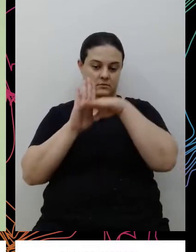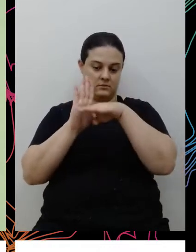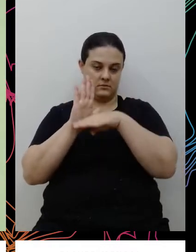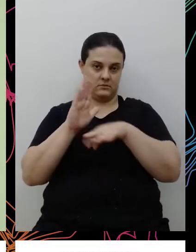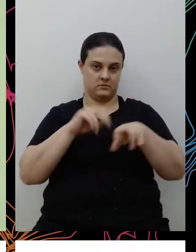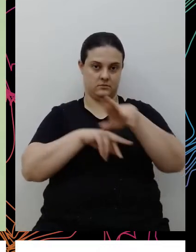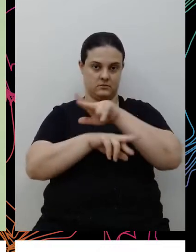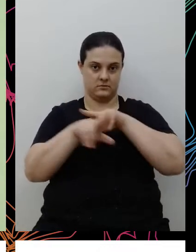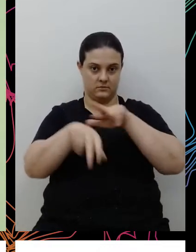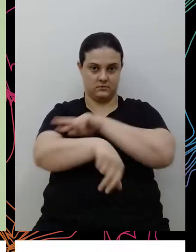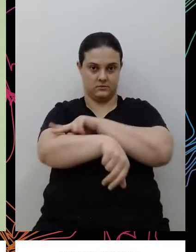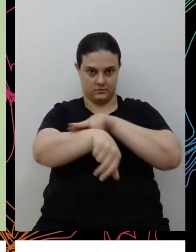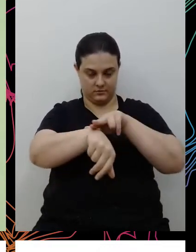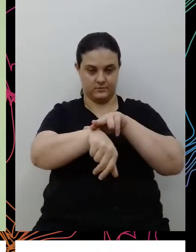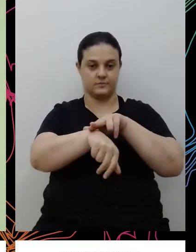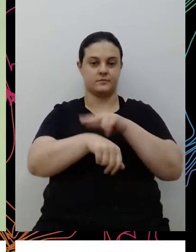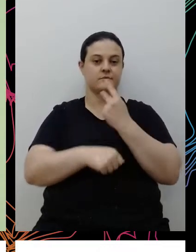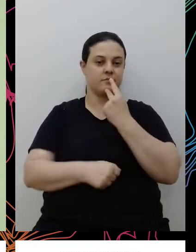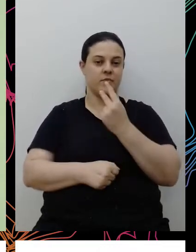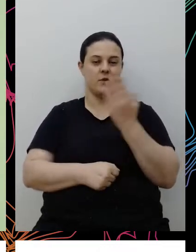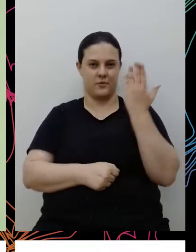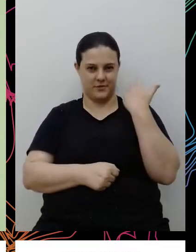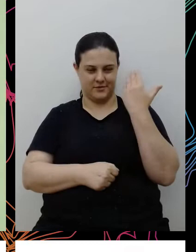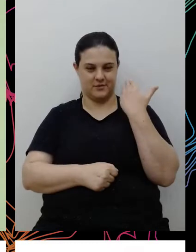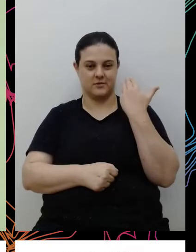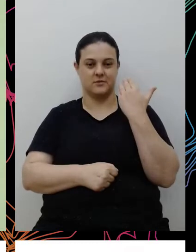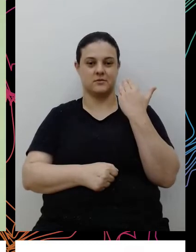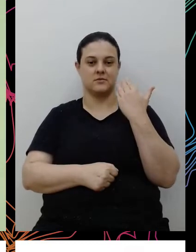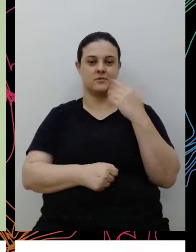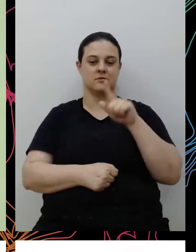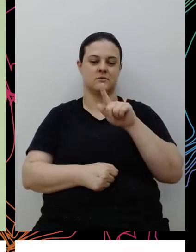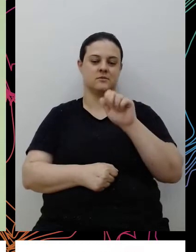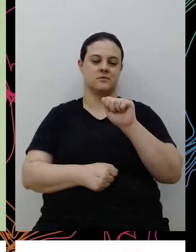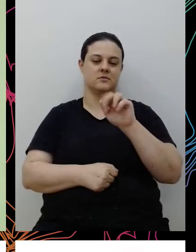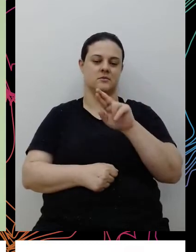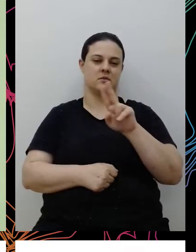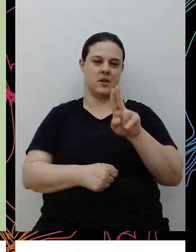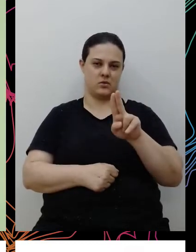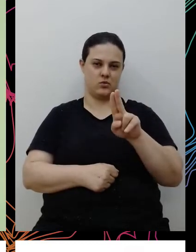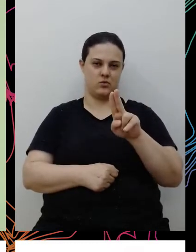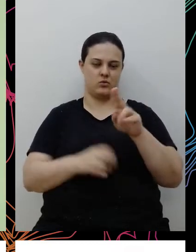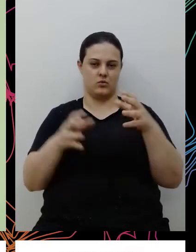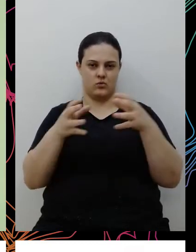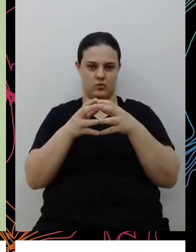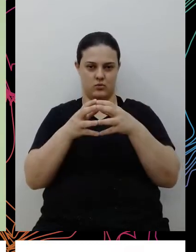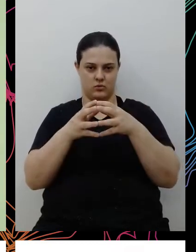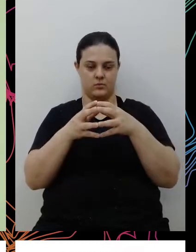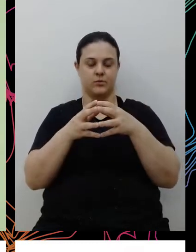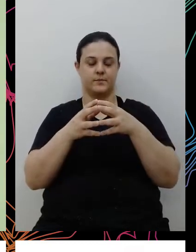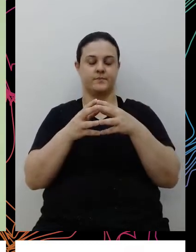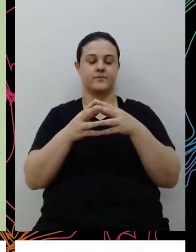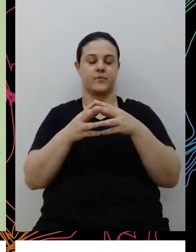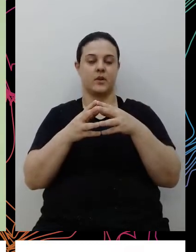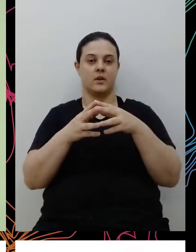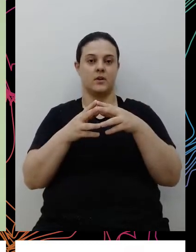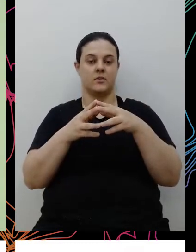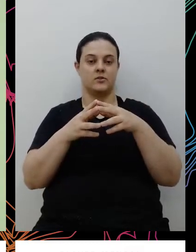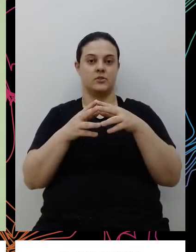racial, né, eu falei no começo sobre o Garu, que é o nosso grupo de afinidade racial Ubuntu, então ele